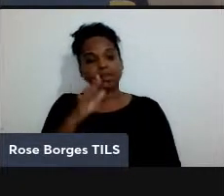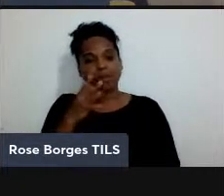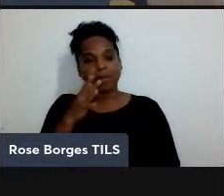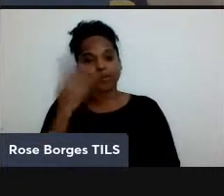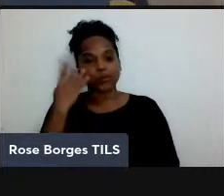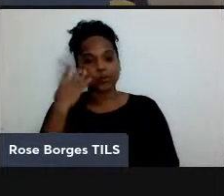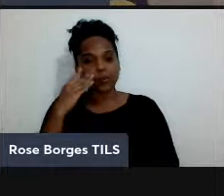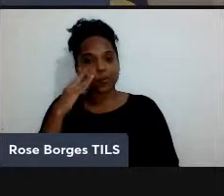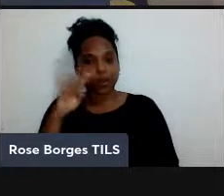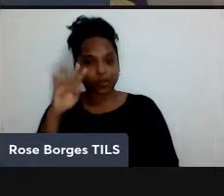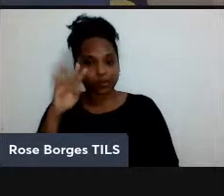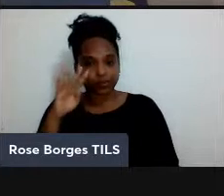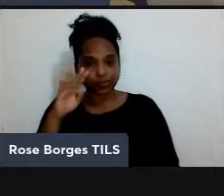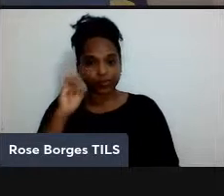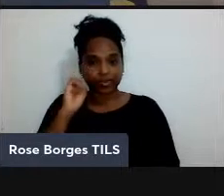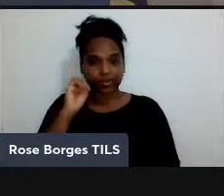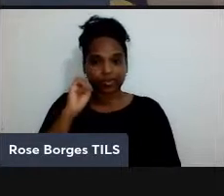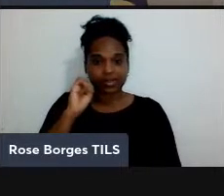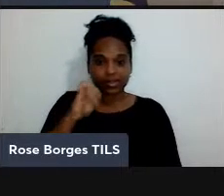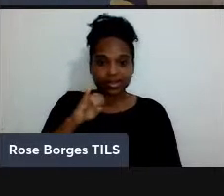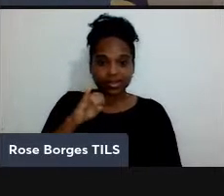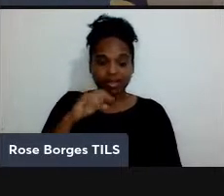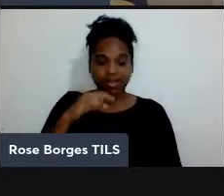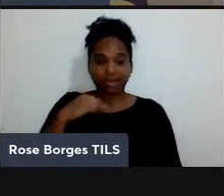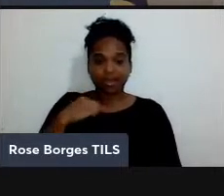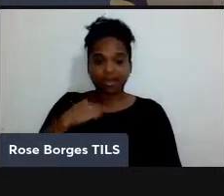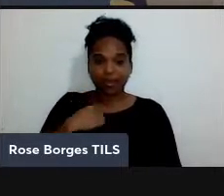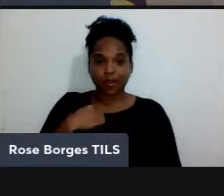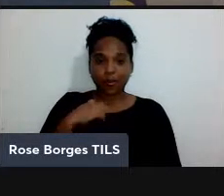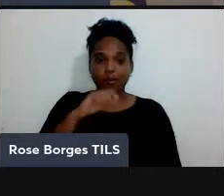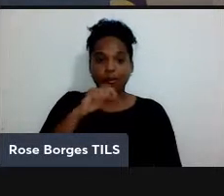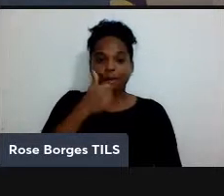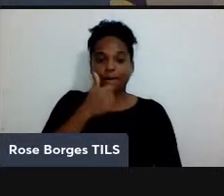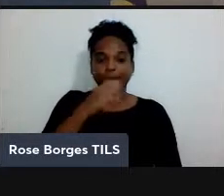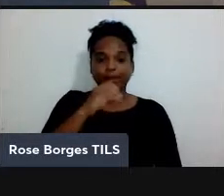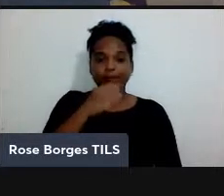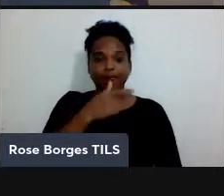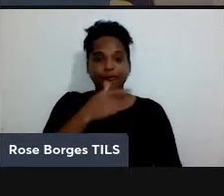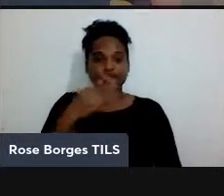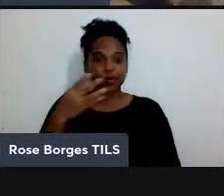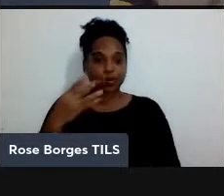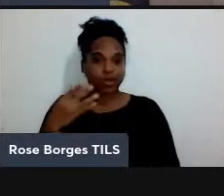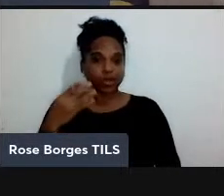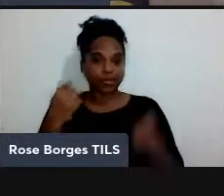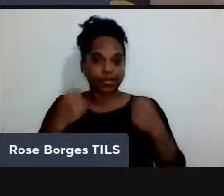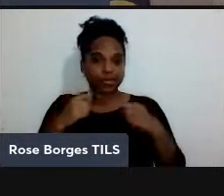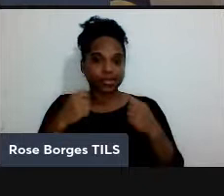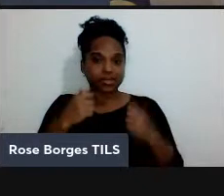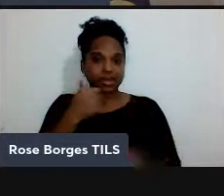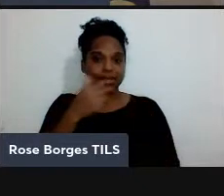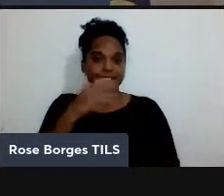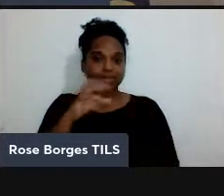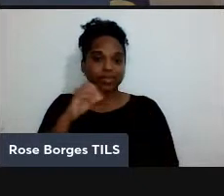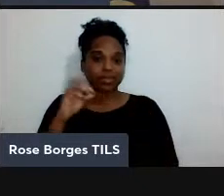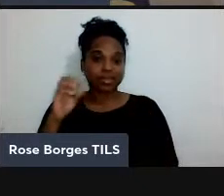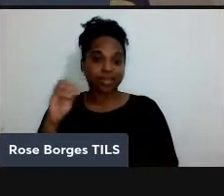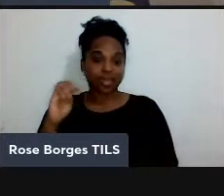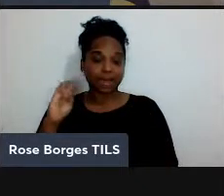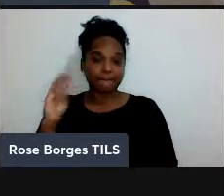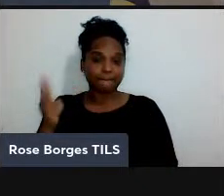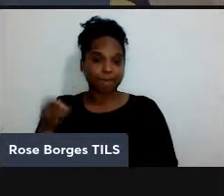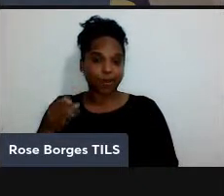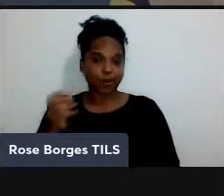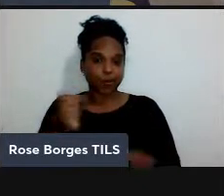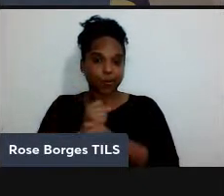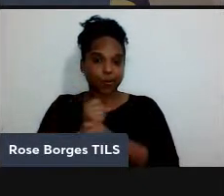se eu dobrar o número de bits for de 512 para 1024 eu saio de 4 dias para 100 mil anos e se eu dobrar mais duas